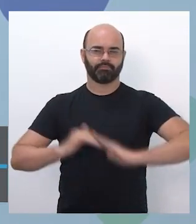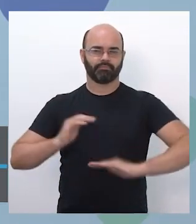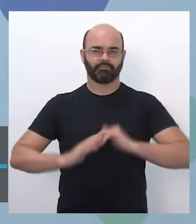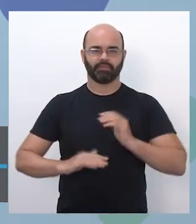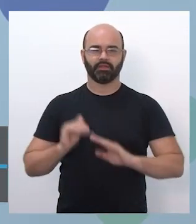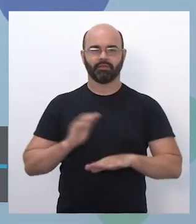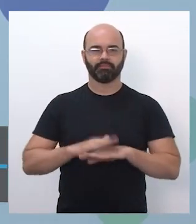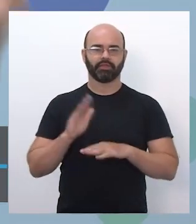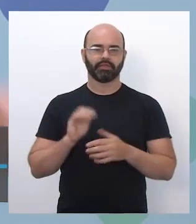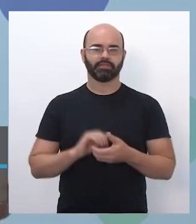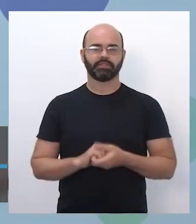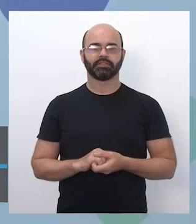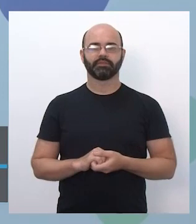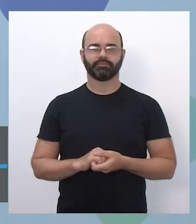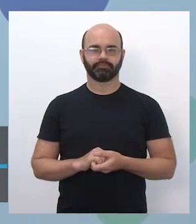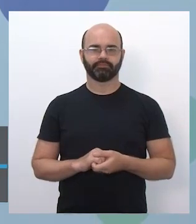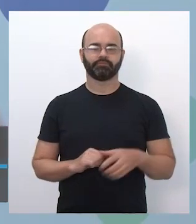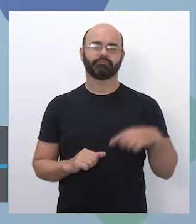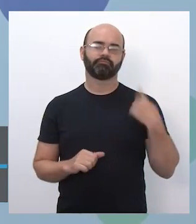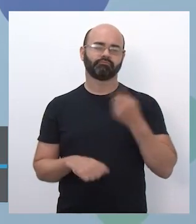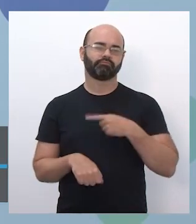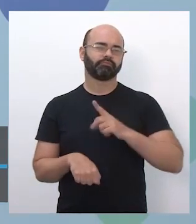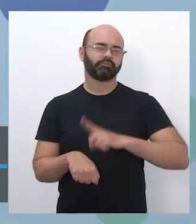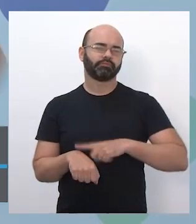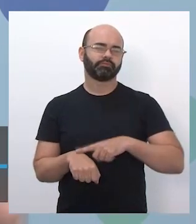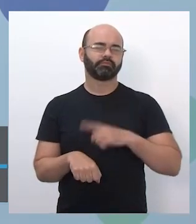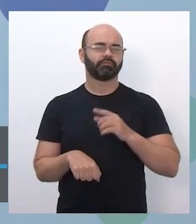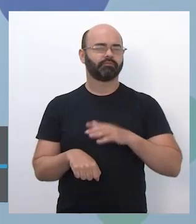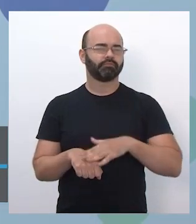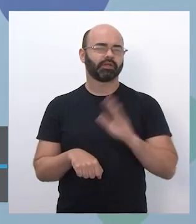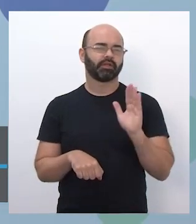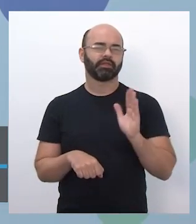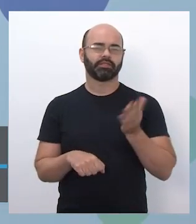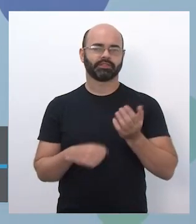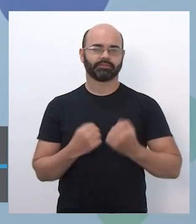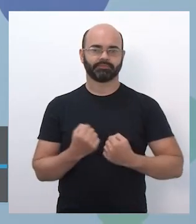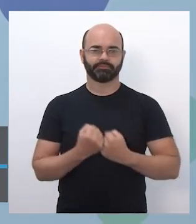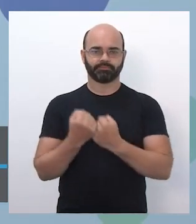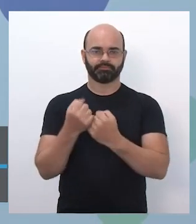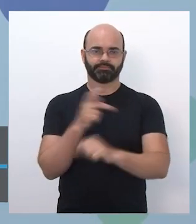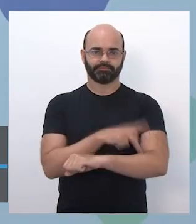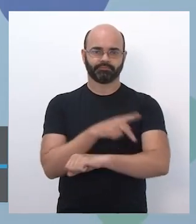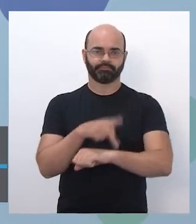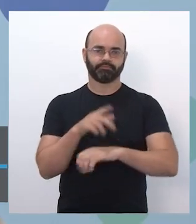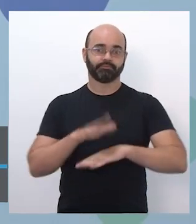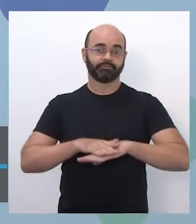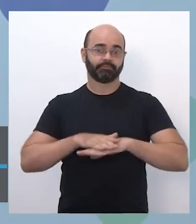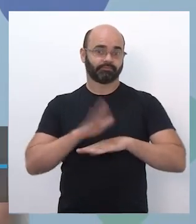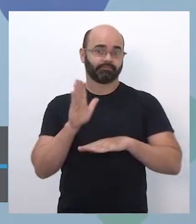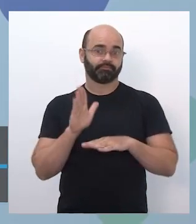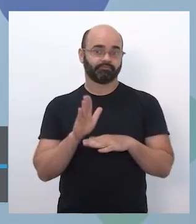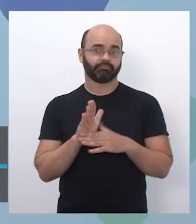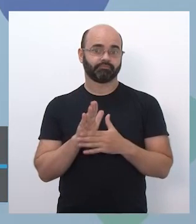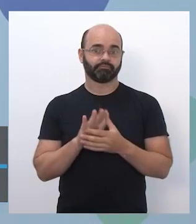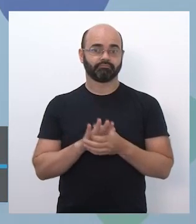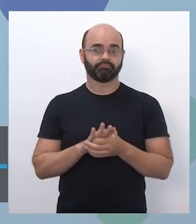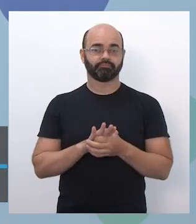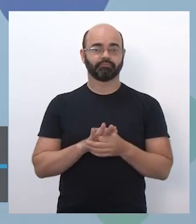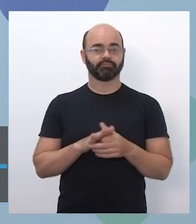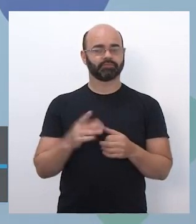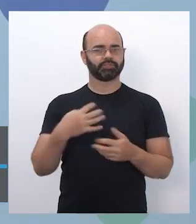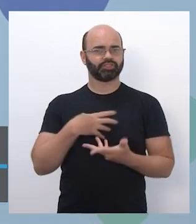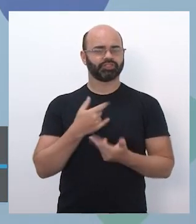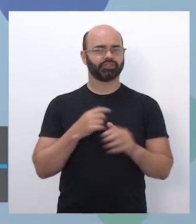Aqui a gente está dando mais tempo, mais espaço e mais suporte pedagógico para que isso aconteça de uma forma ainda mais